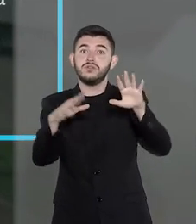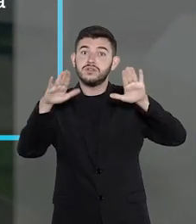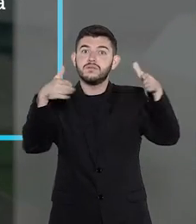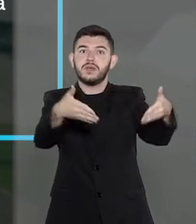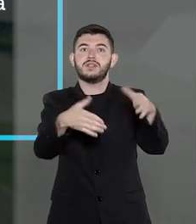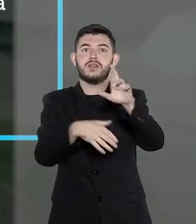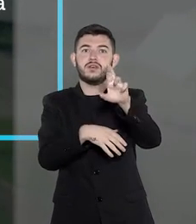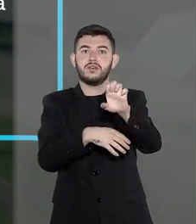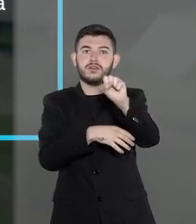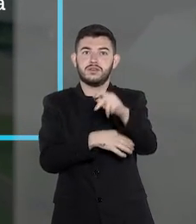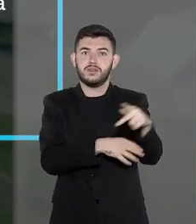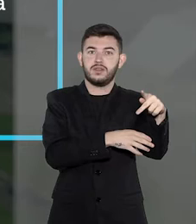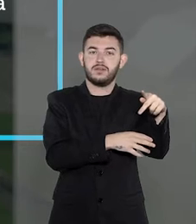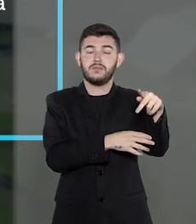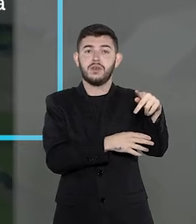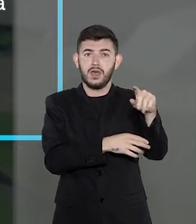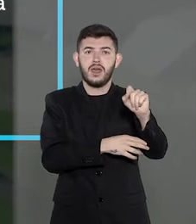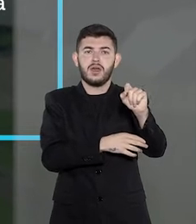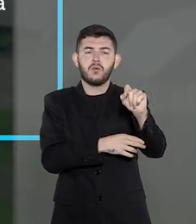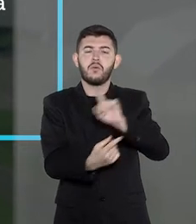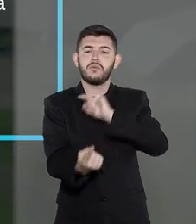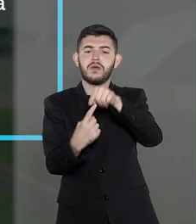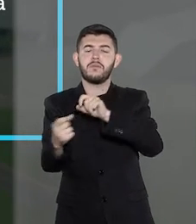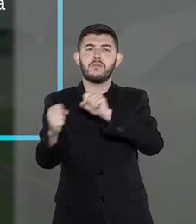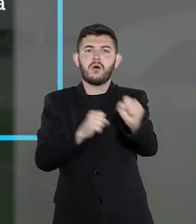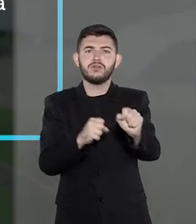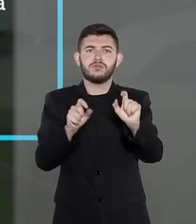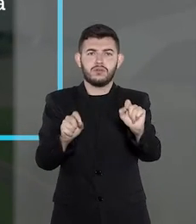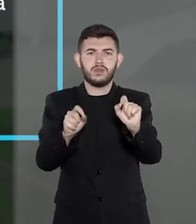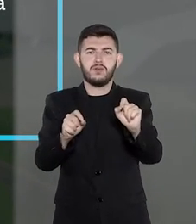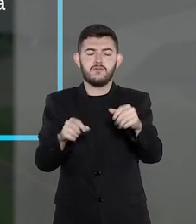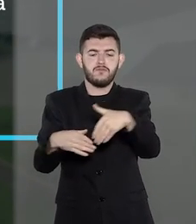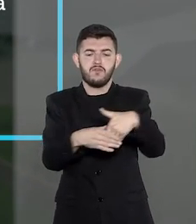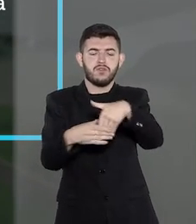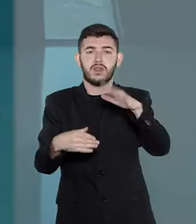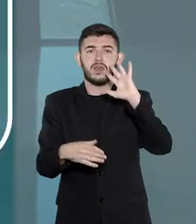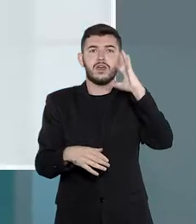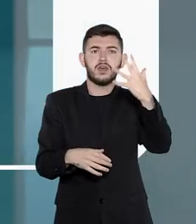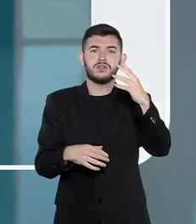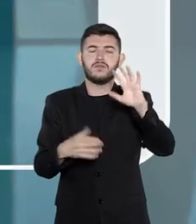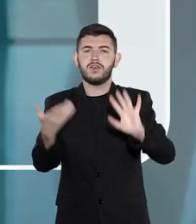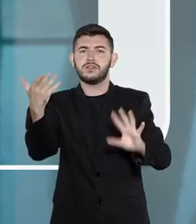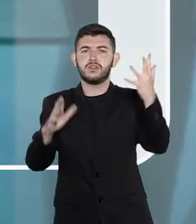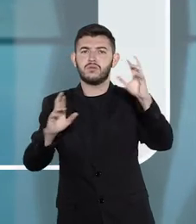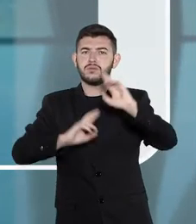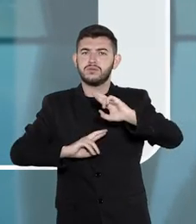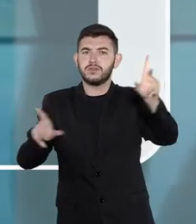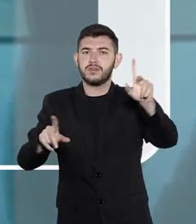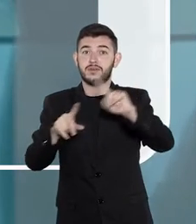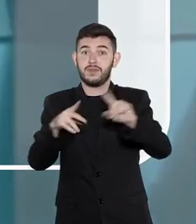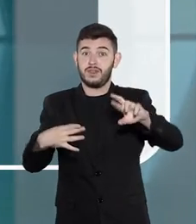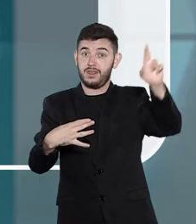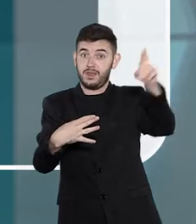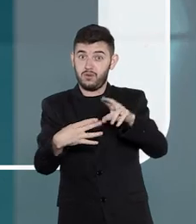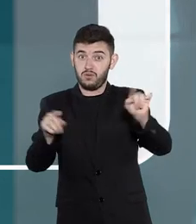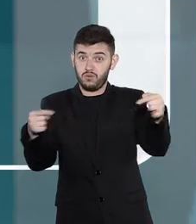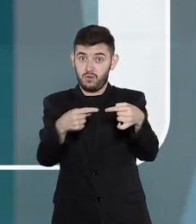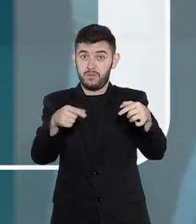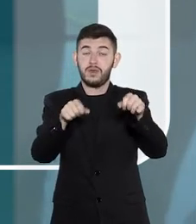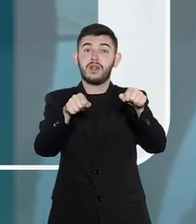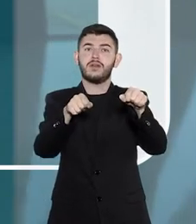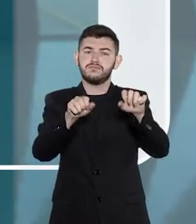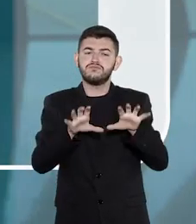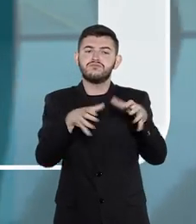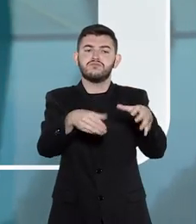o RESP, que é um meio recursal próprio para impugnar interpretações divergentes. O recurso especial é cabível na